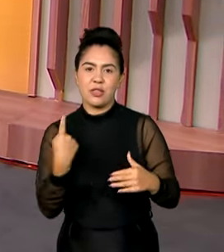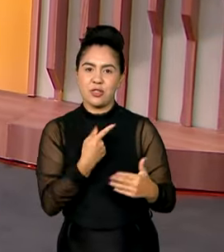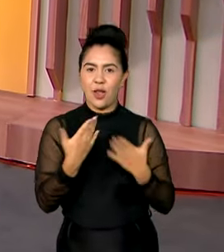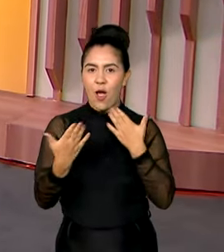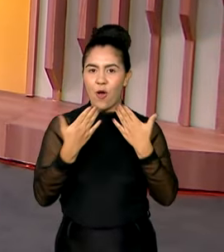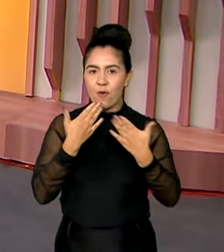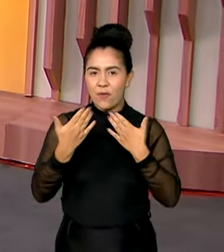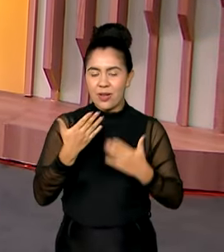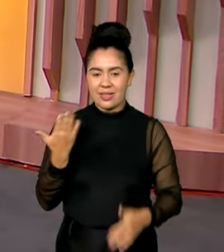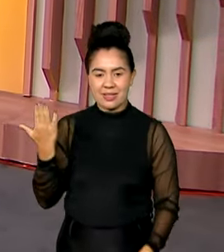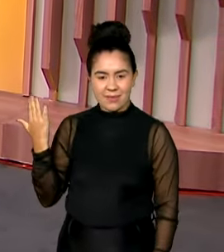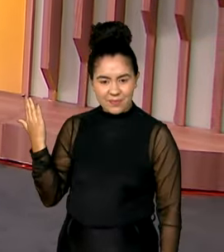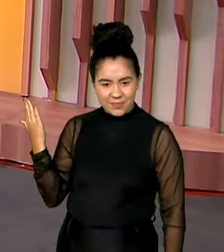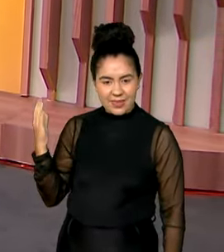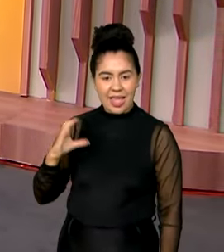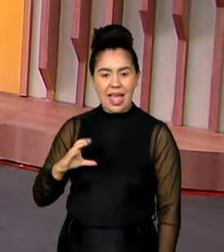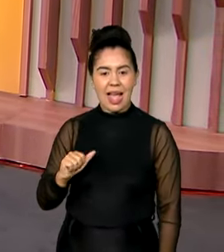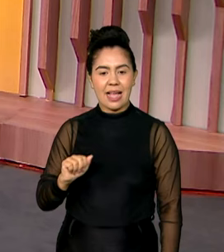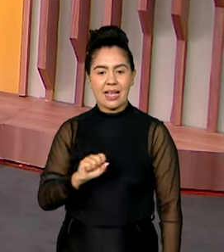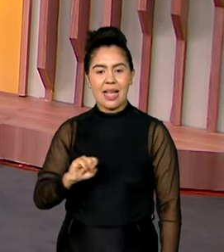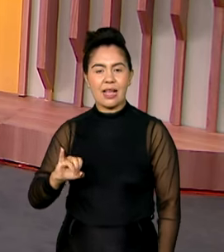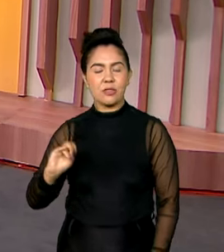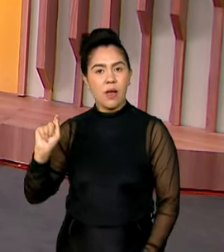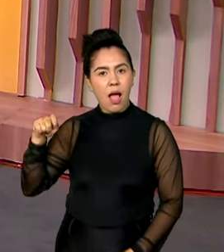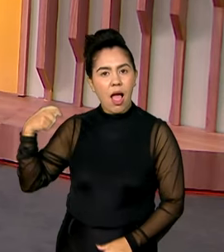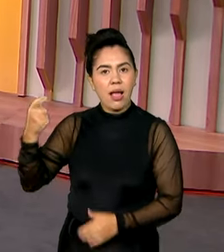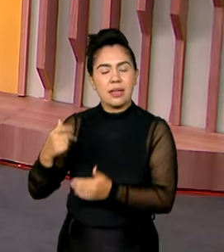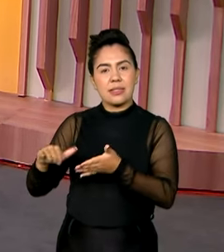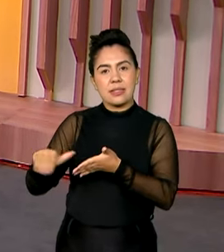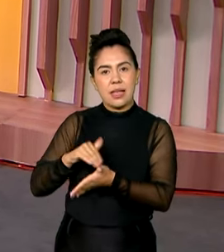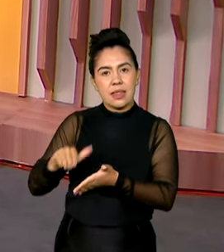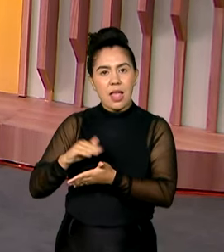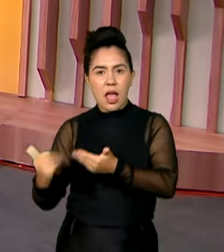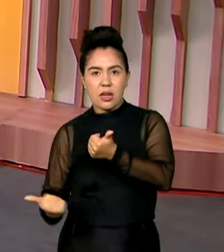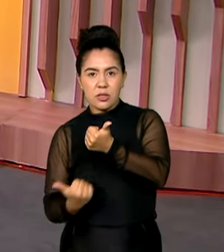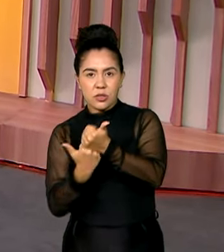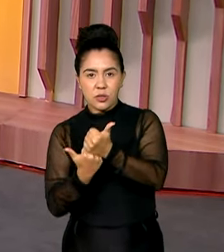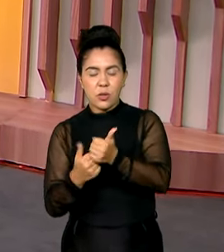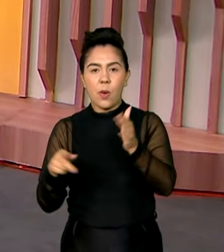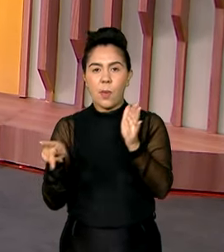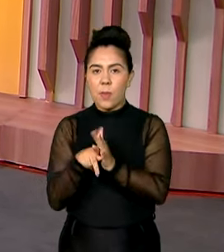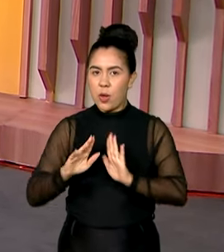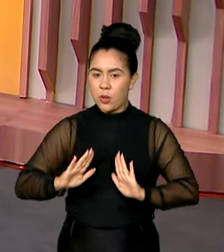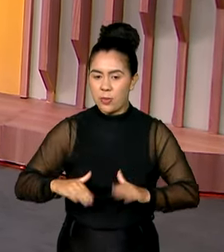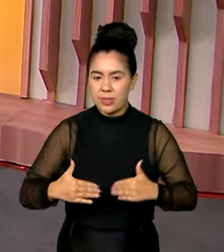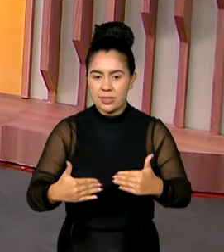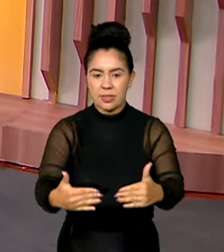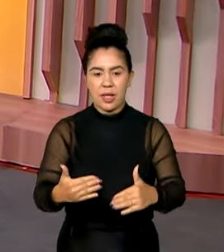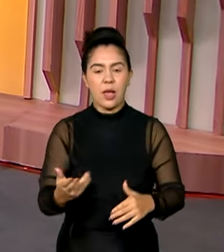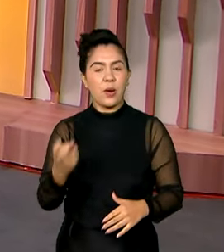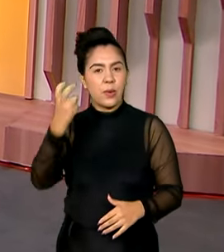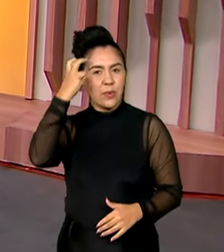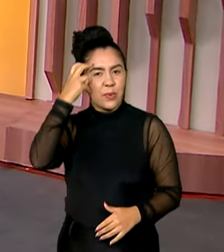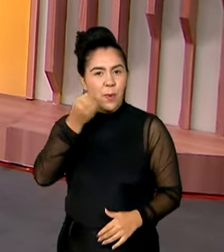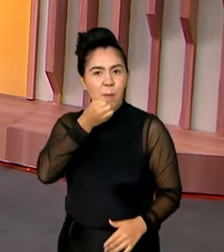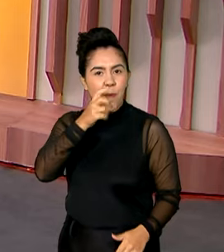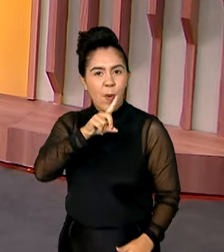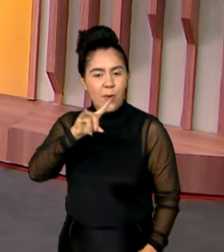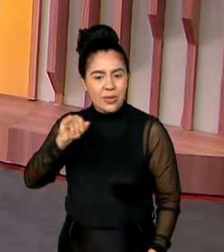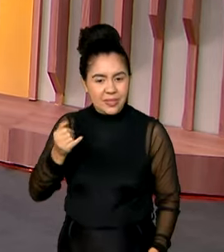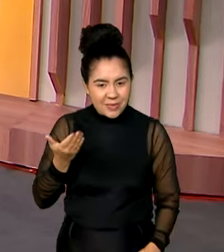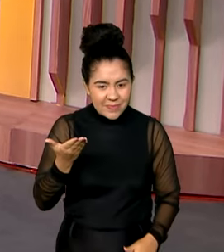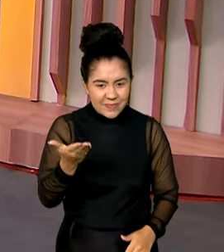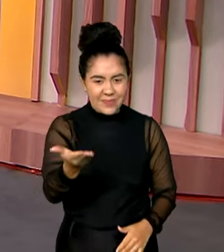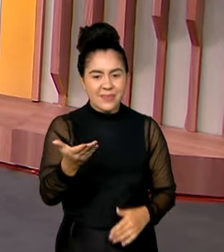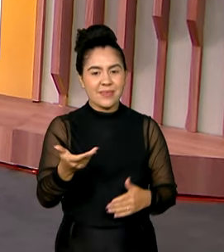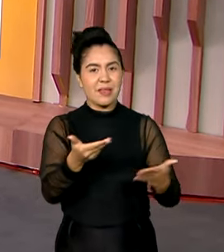agora com o Cássio Rosa, ele que é secretário-executivo adjunto do Ministério da Cultura. Bom dia, secretário. Bem-vindo ao Brasil em